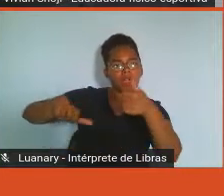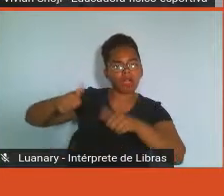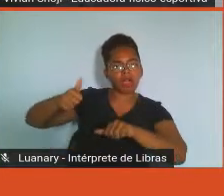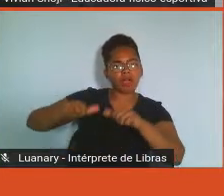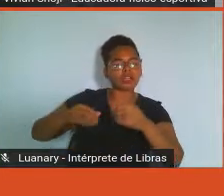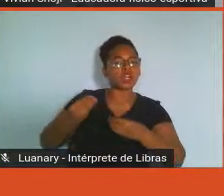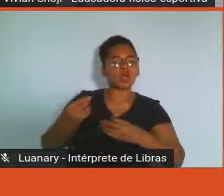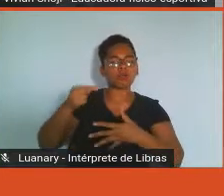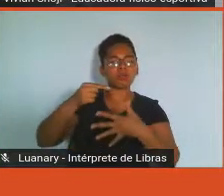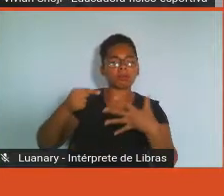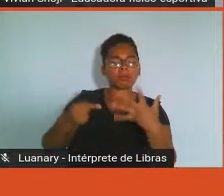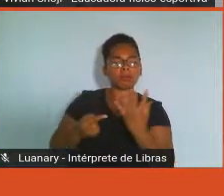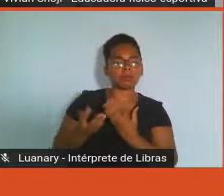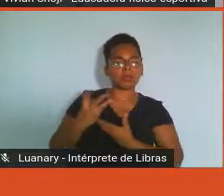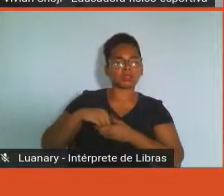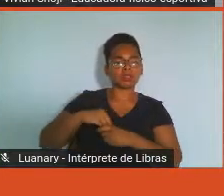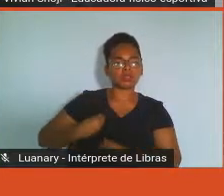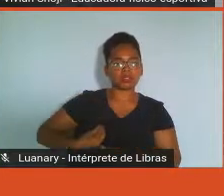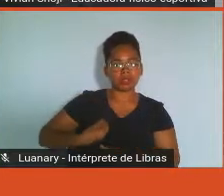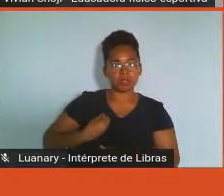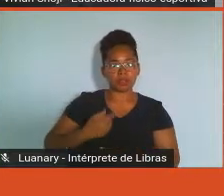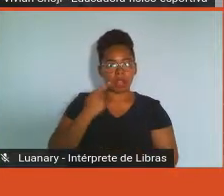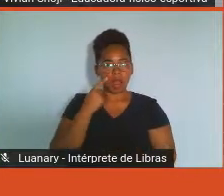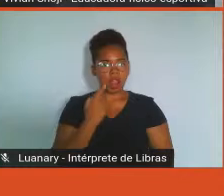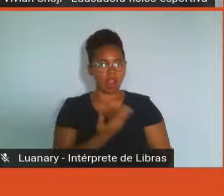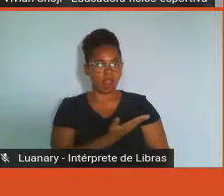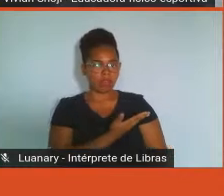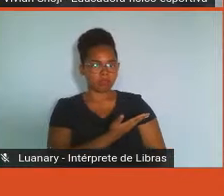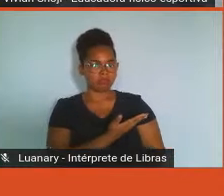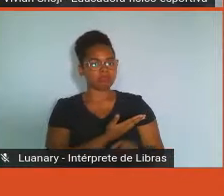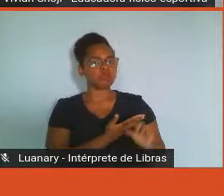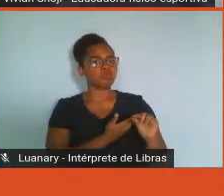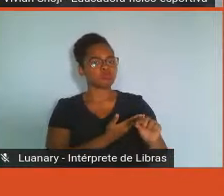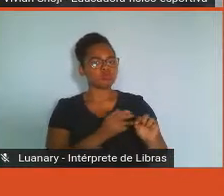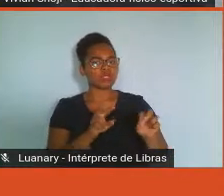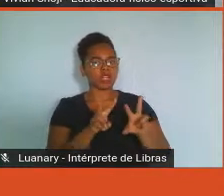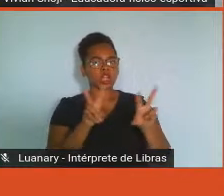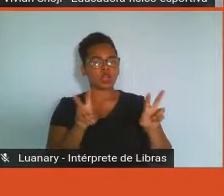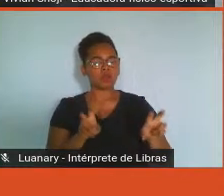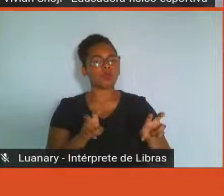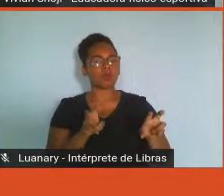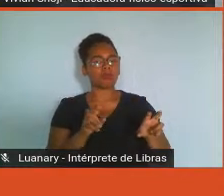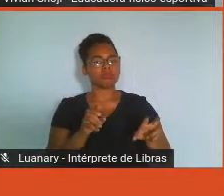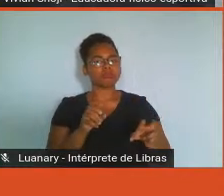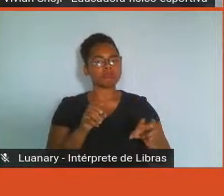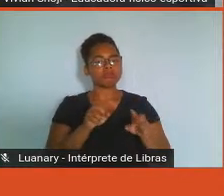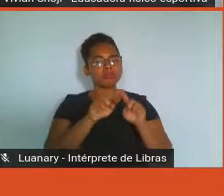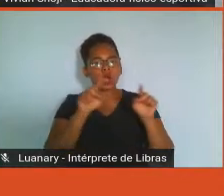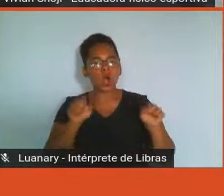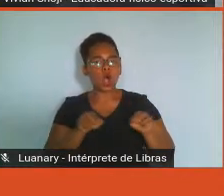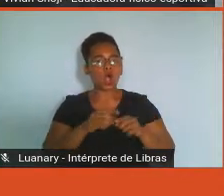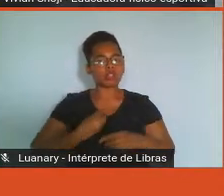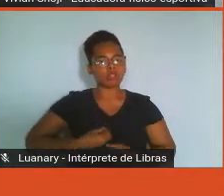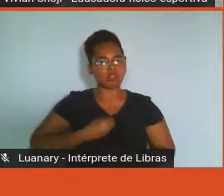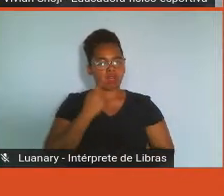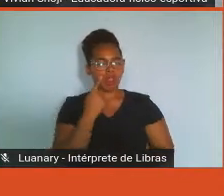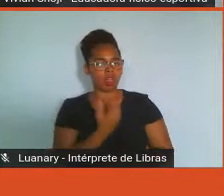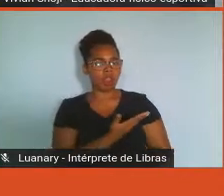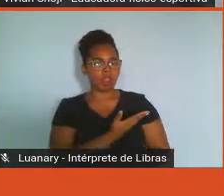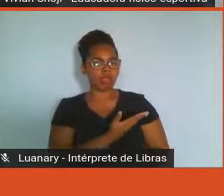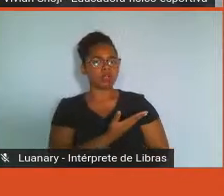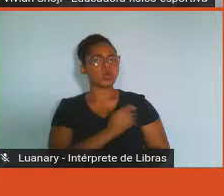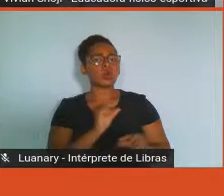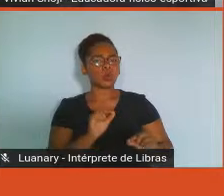da Vida. Algumas pessoas conhecem, né, muito visto, até, com relação a essa medição de